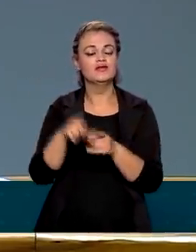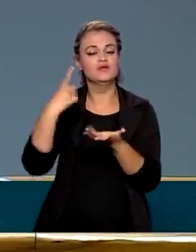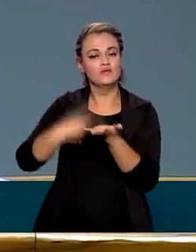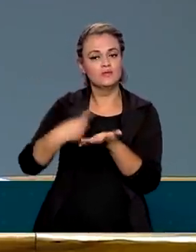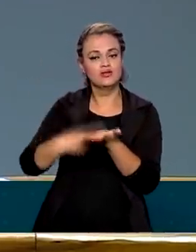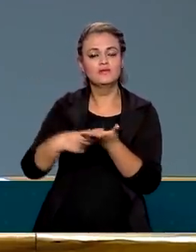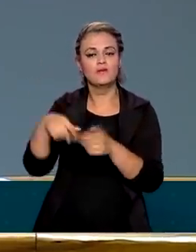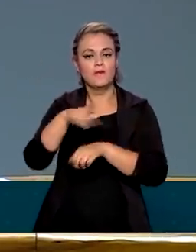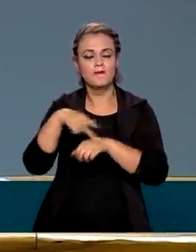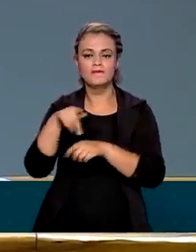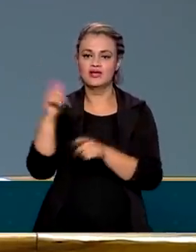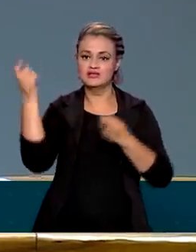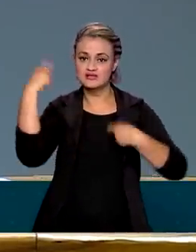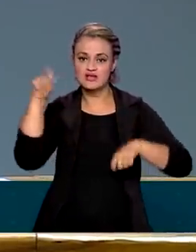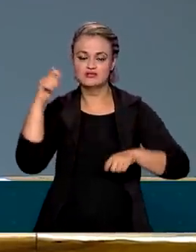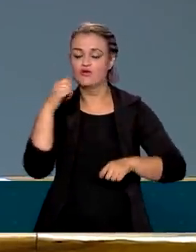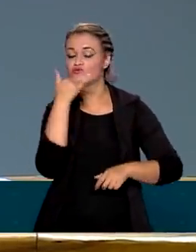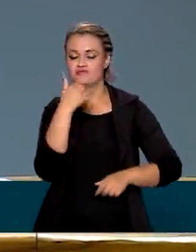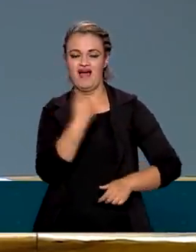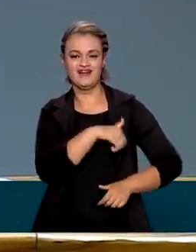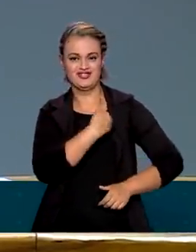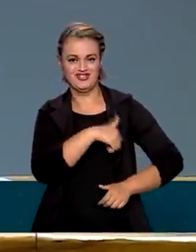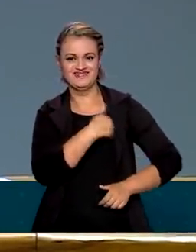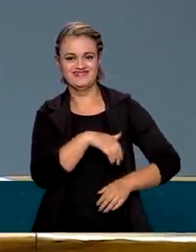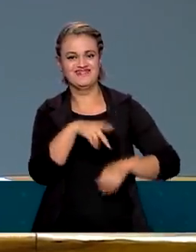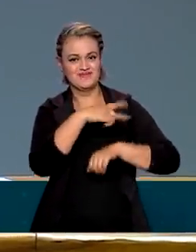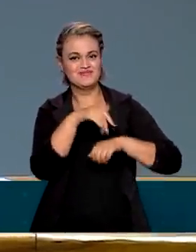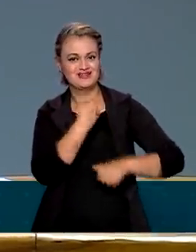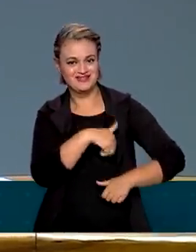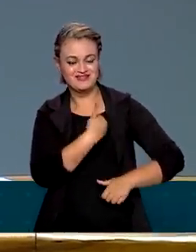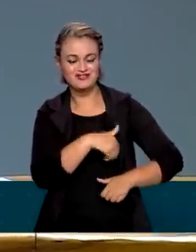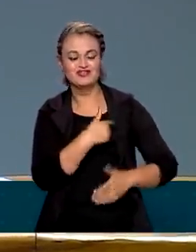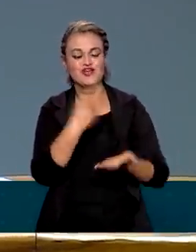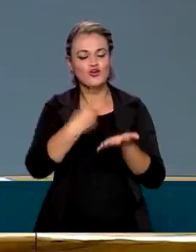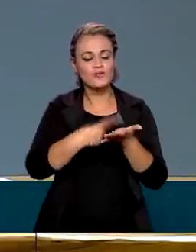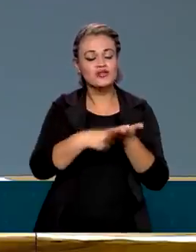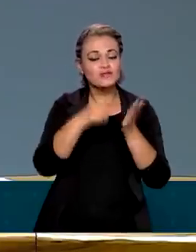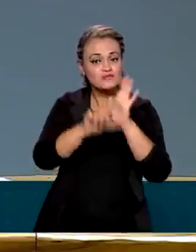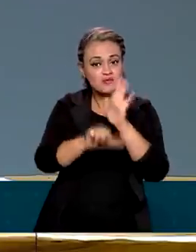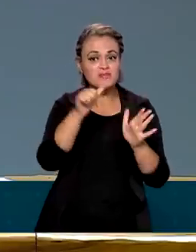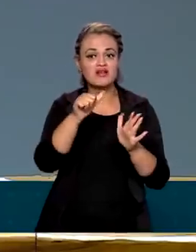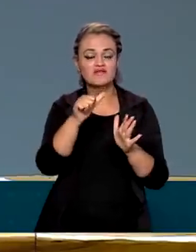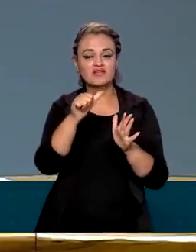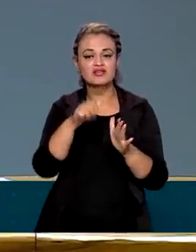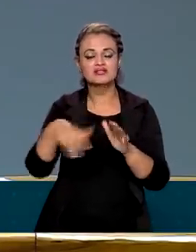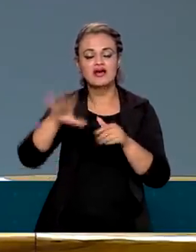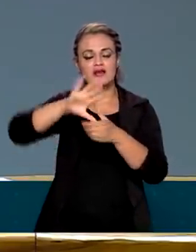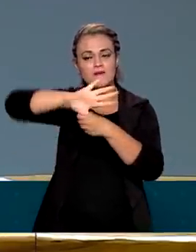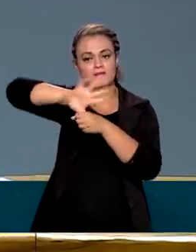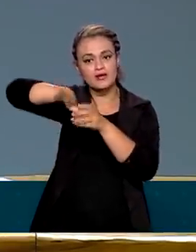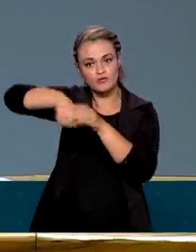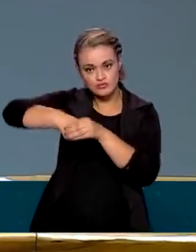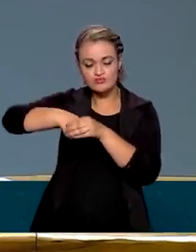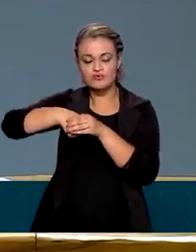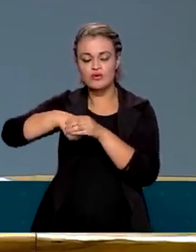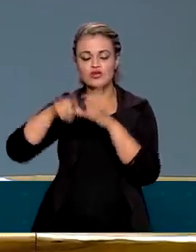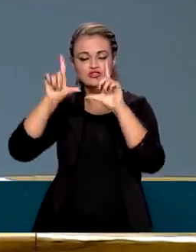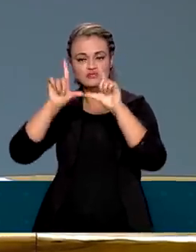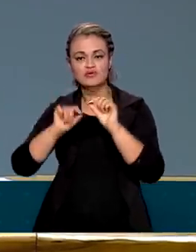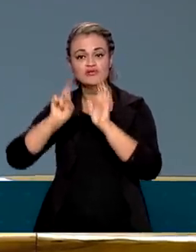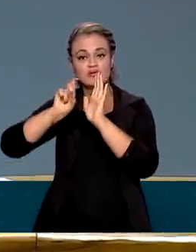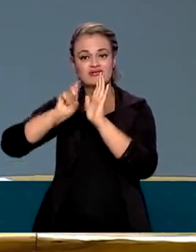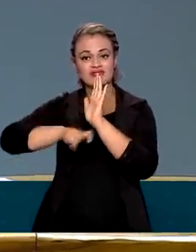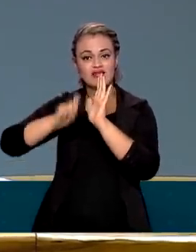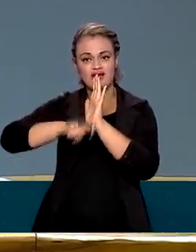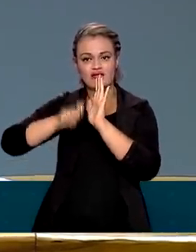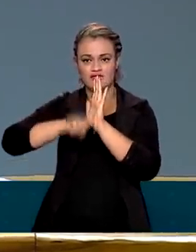argentinos pela primeira vez na história do Mercosul a redução da tarifa externa comum.